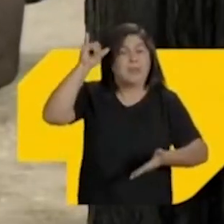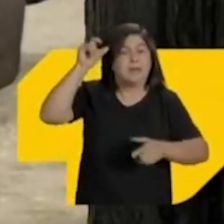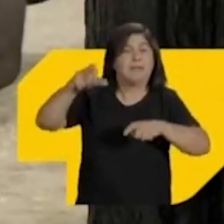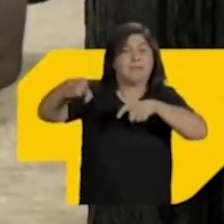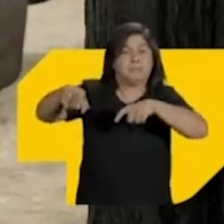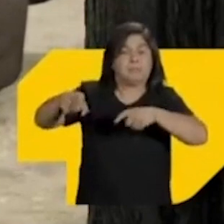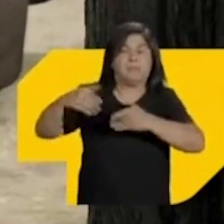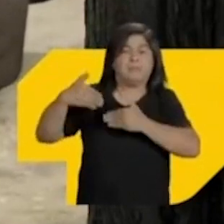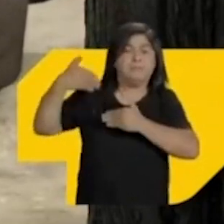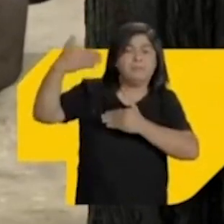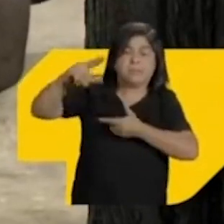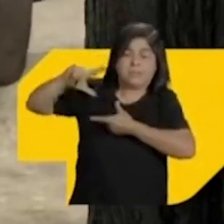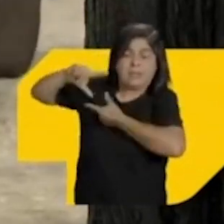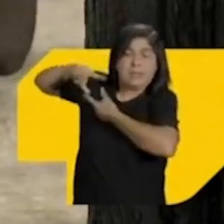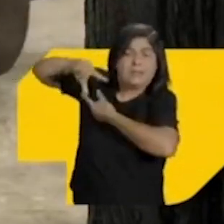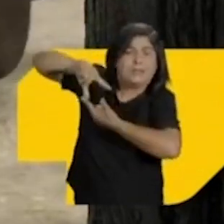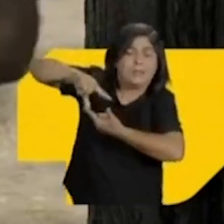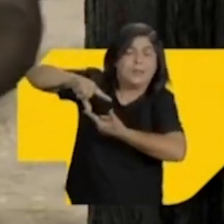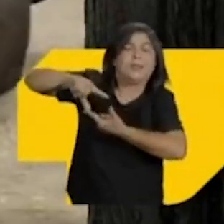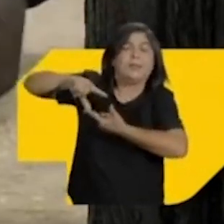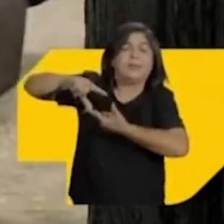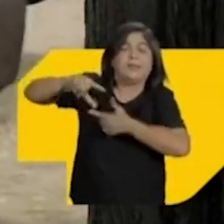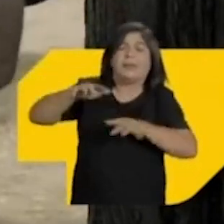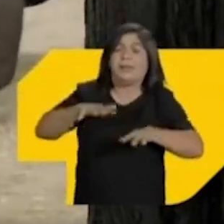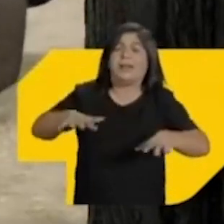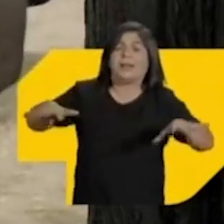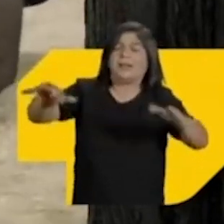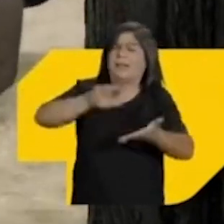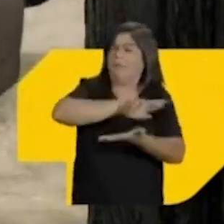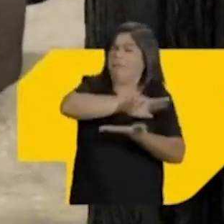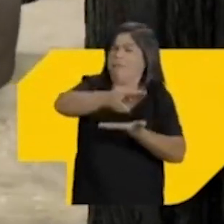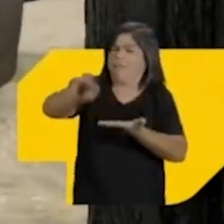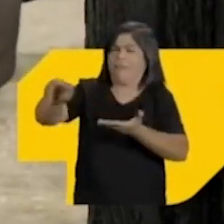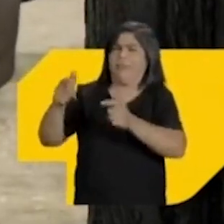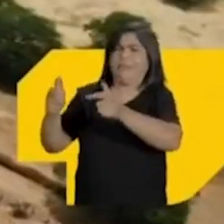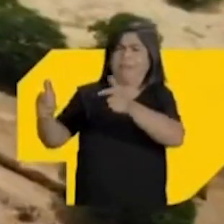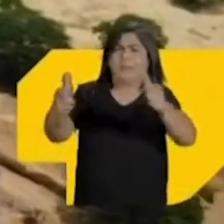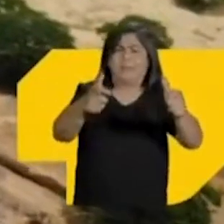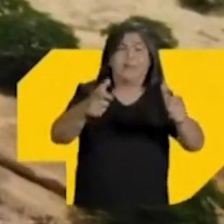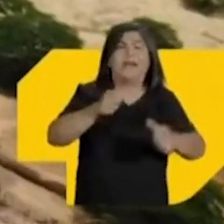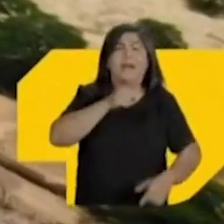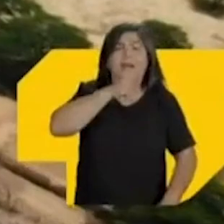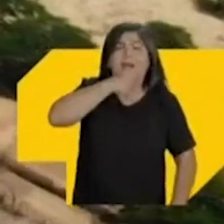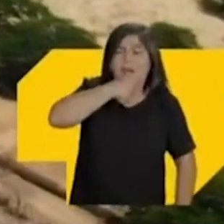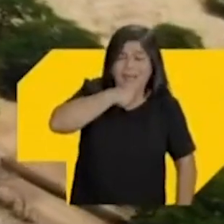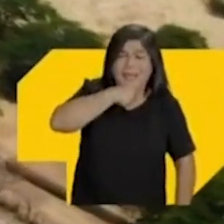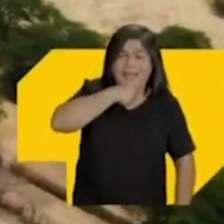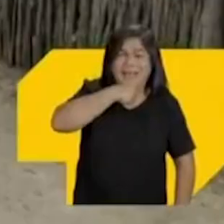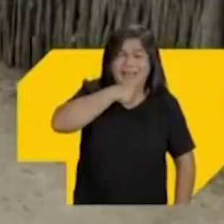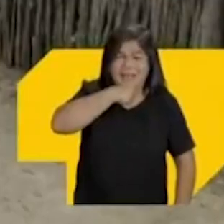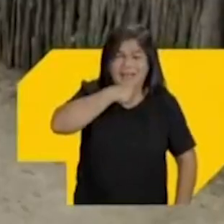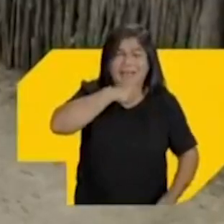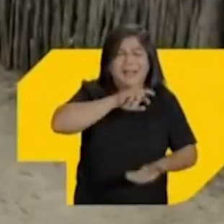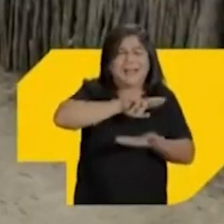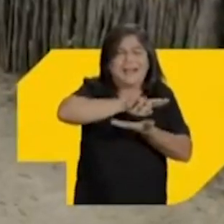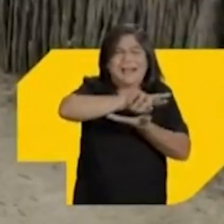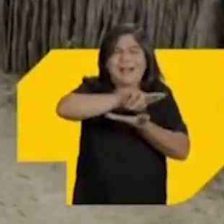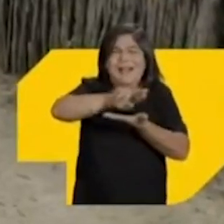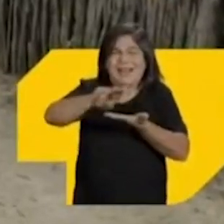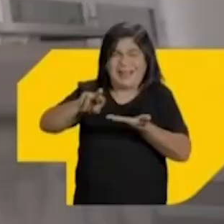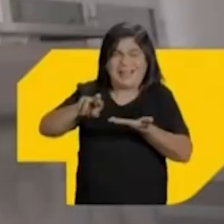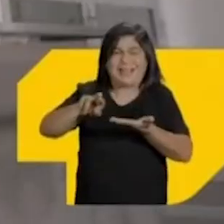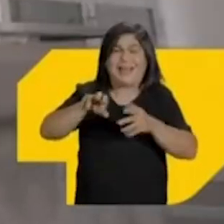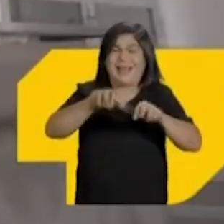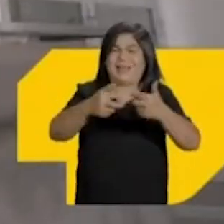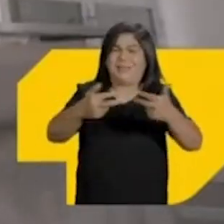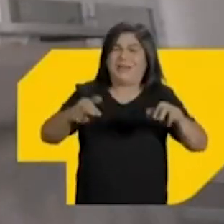uma fazenda tradicional de pecuária, como tantas outras, pelo sertão. E trabalhamos com caprinos, ovinos e bovinos